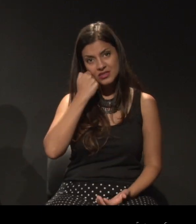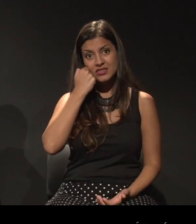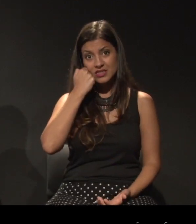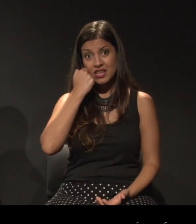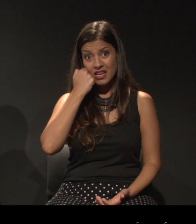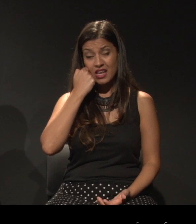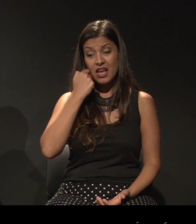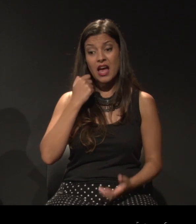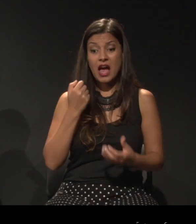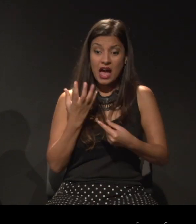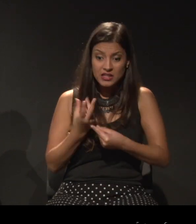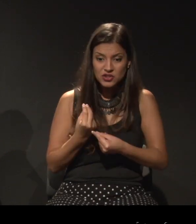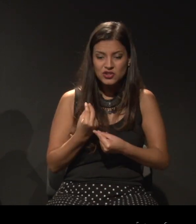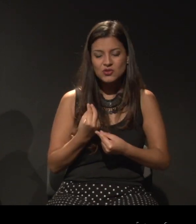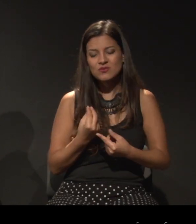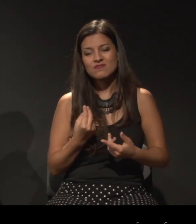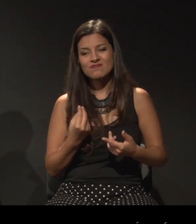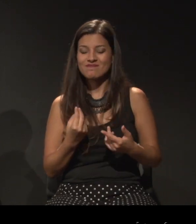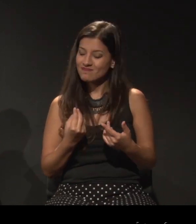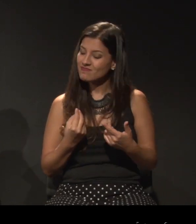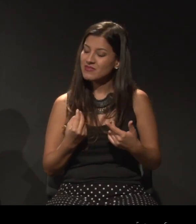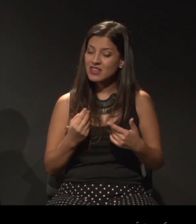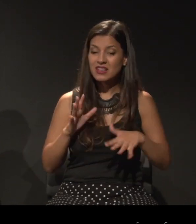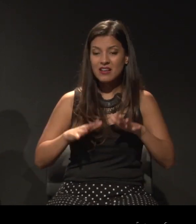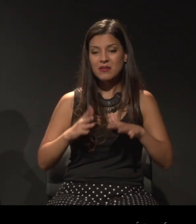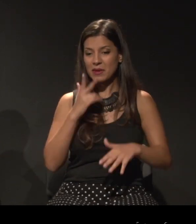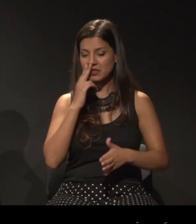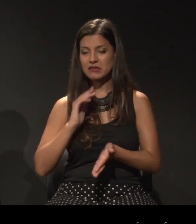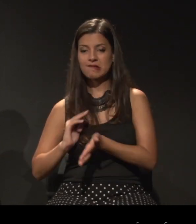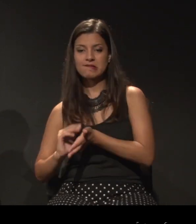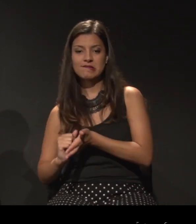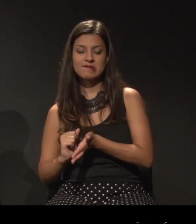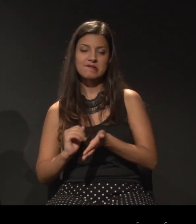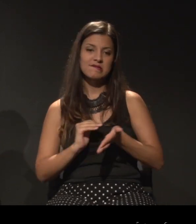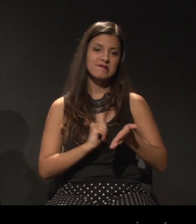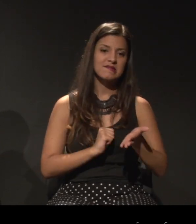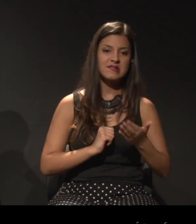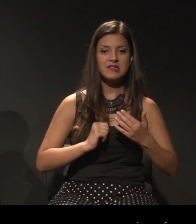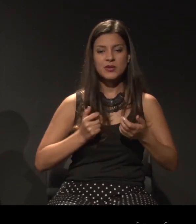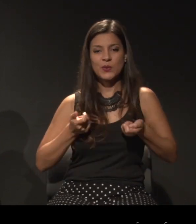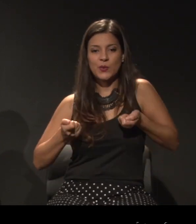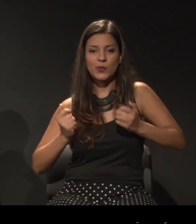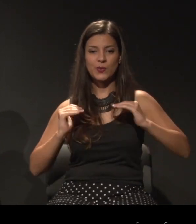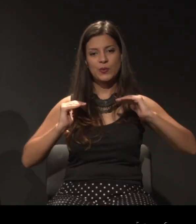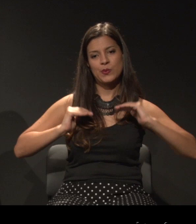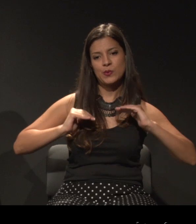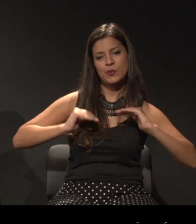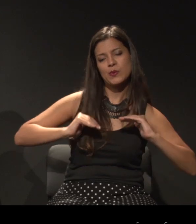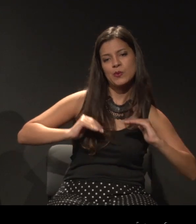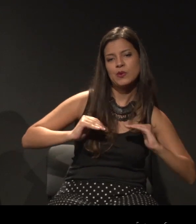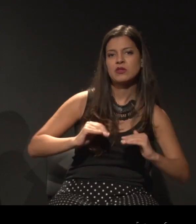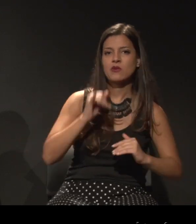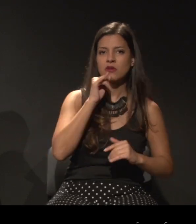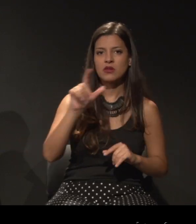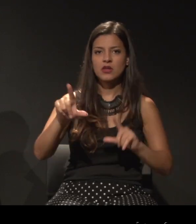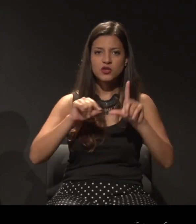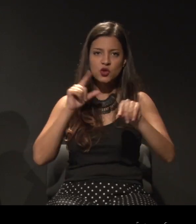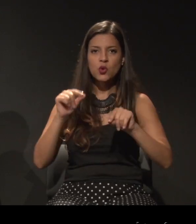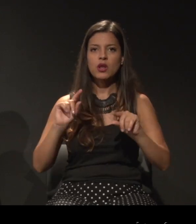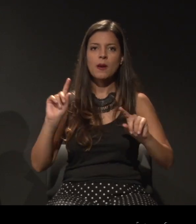gente também vai se pondando. E aí, quando eu faço as opções estéticas, ou as minhas escolhas, as minhas escolhas de movimento, de